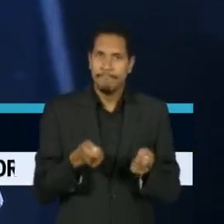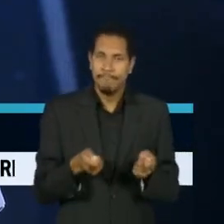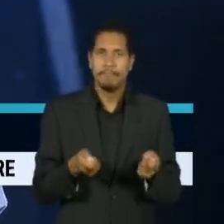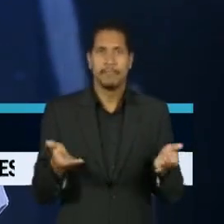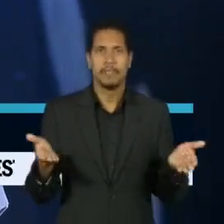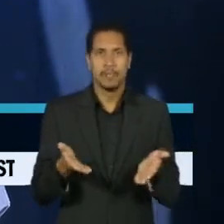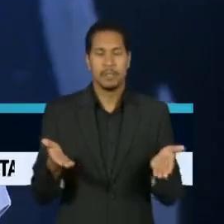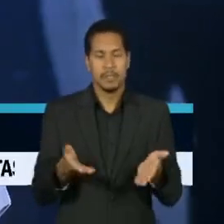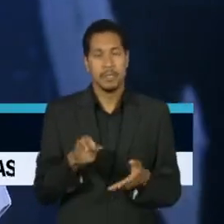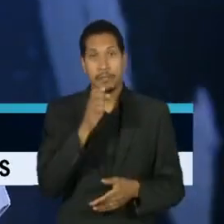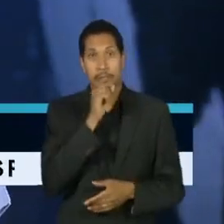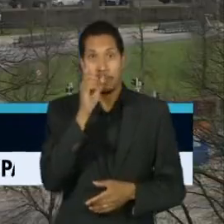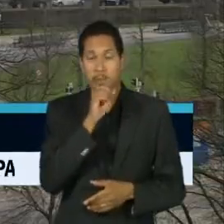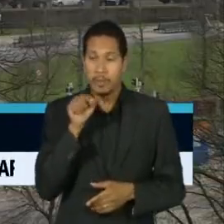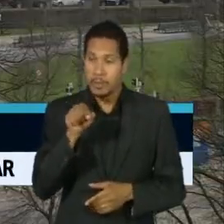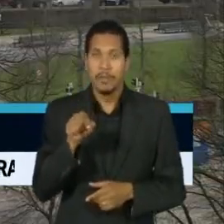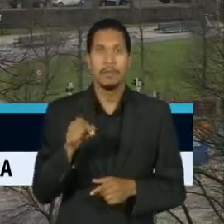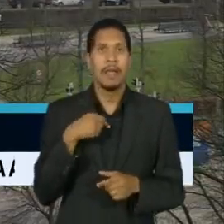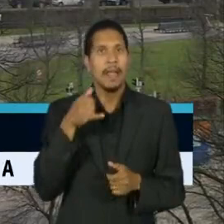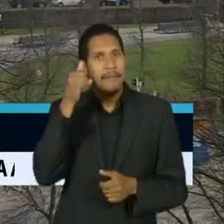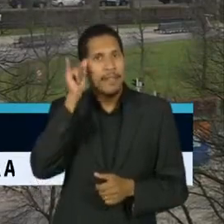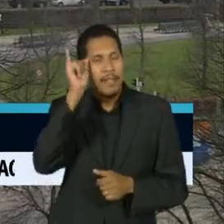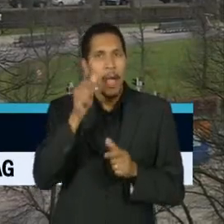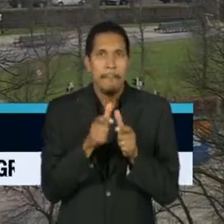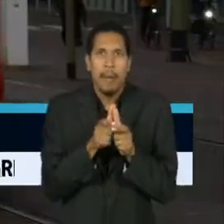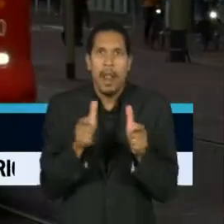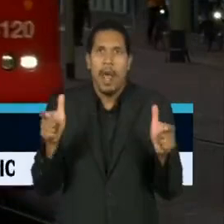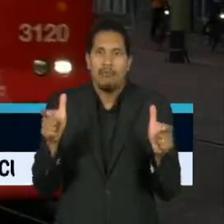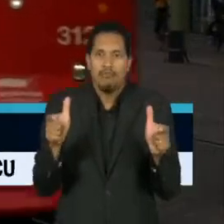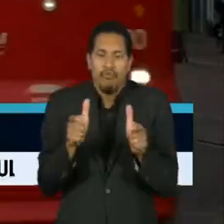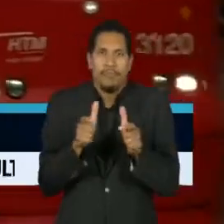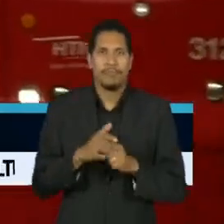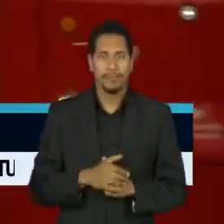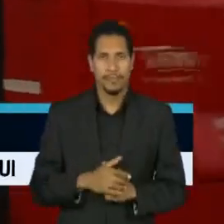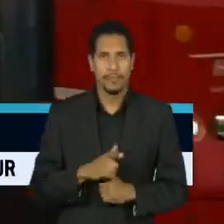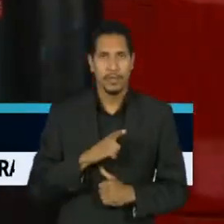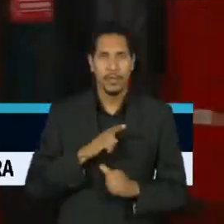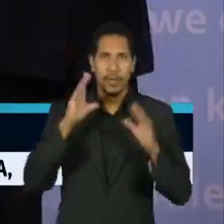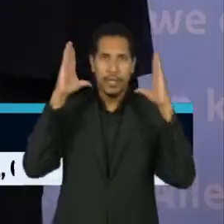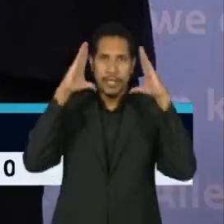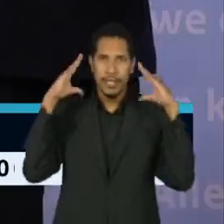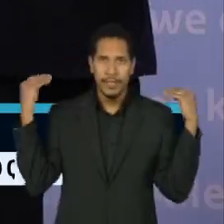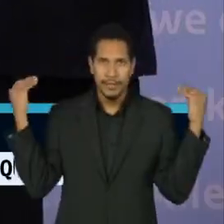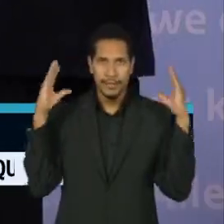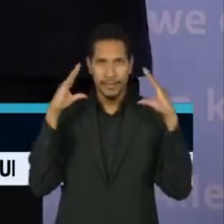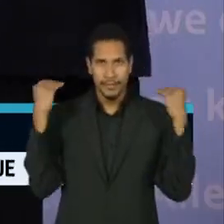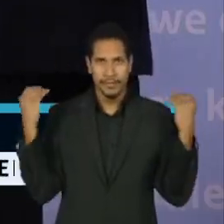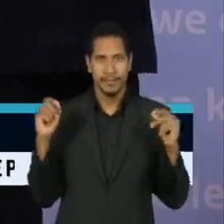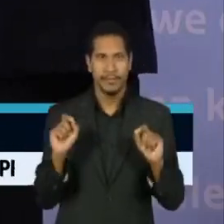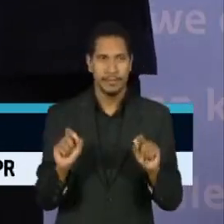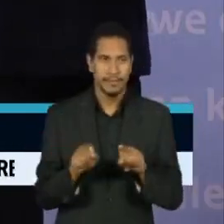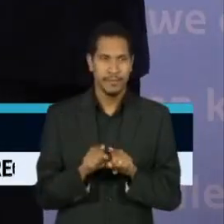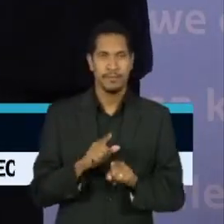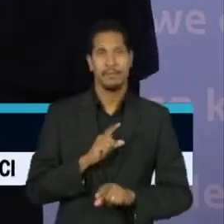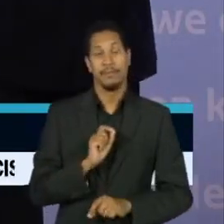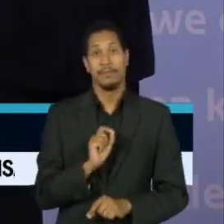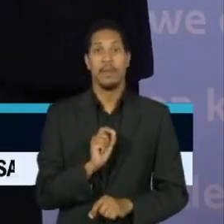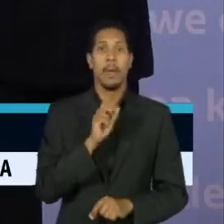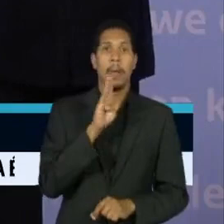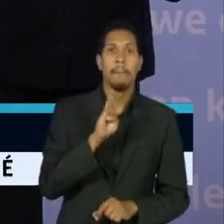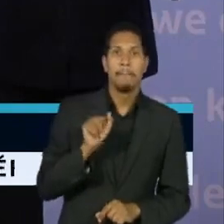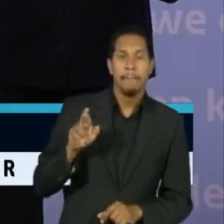aumento no número de casos. A Holanda decretou lockdown parcial. O primeiro-ministro anunciou que bares,